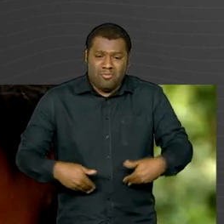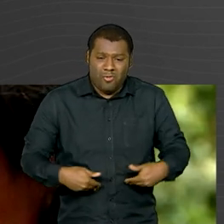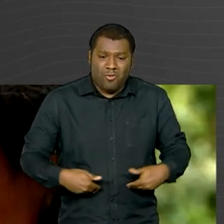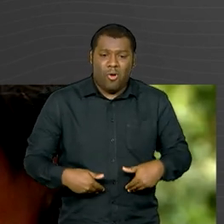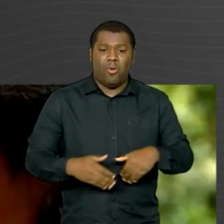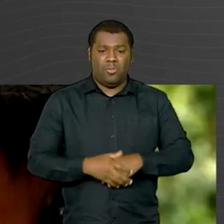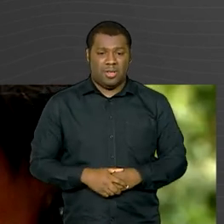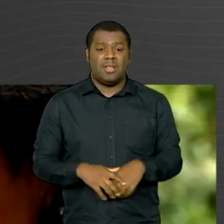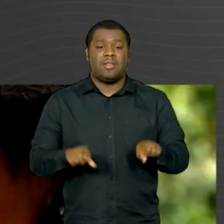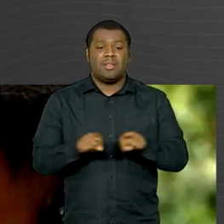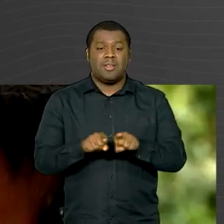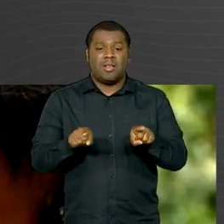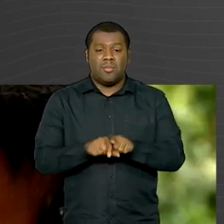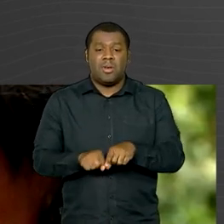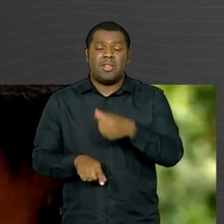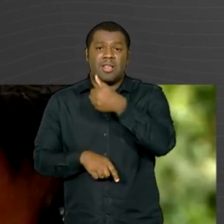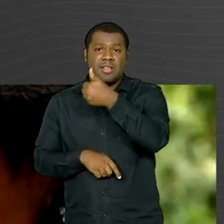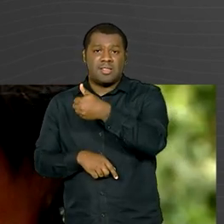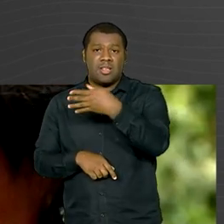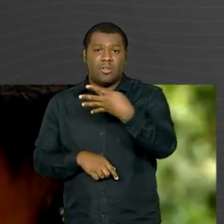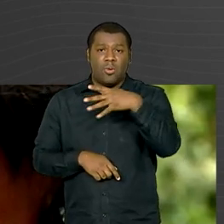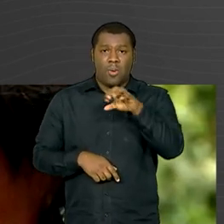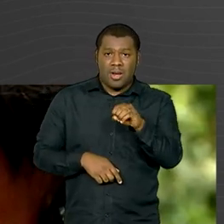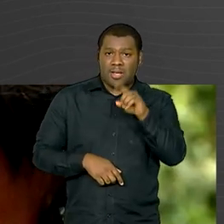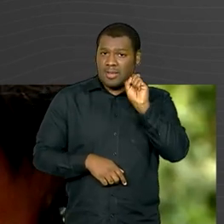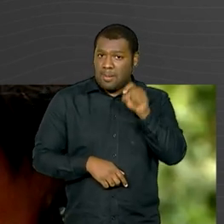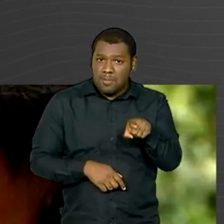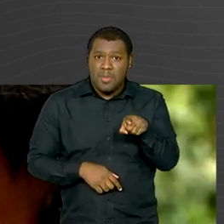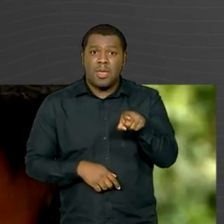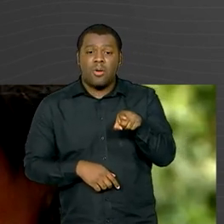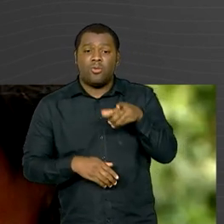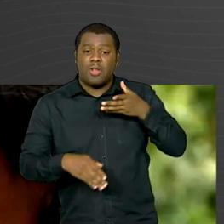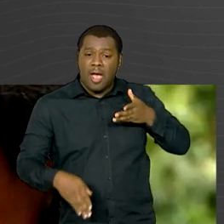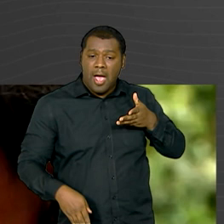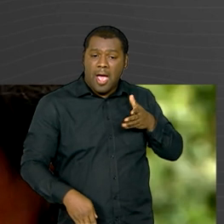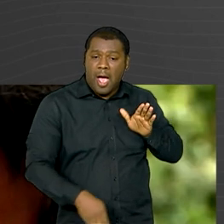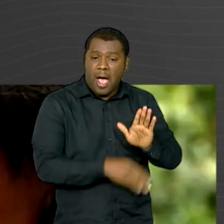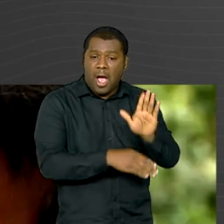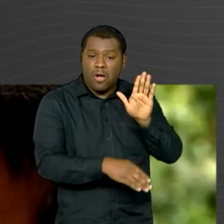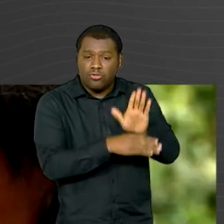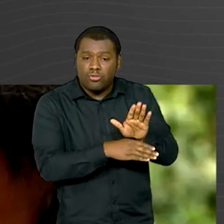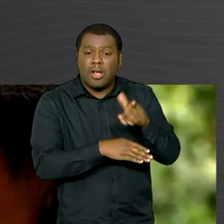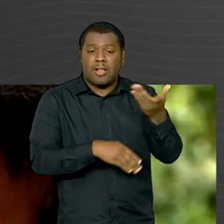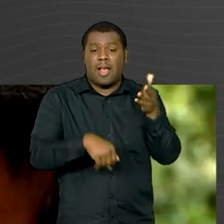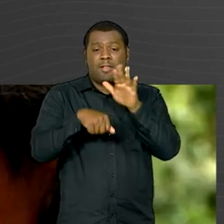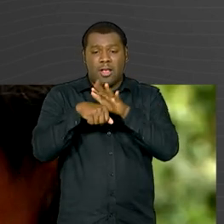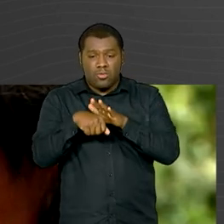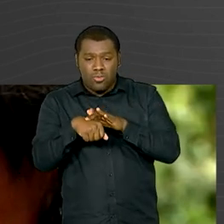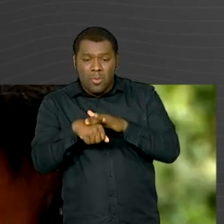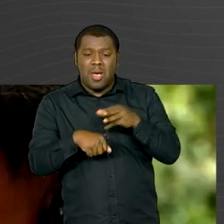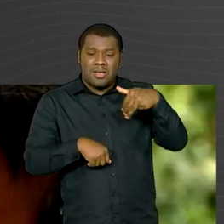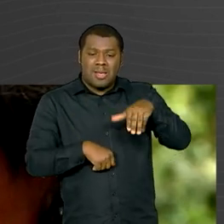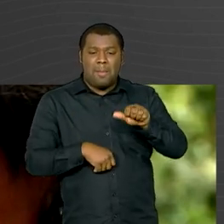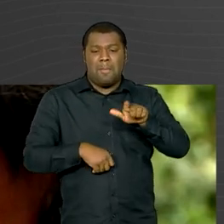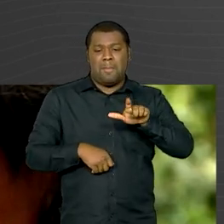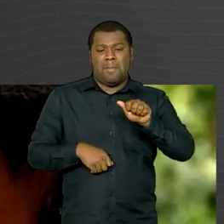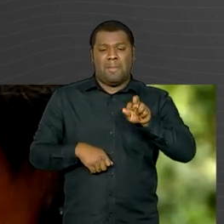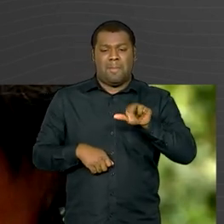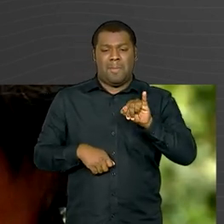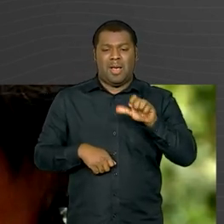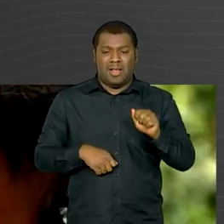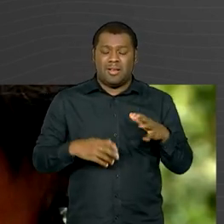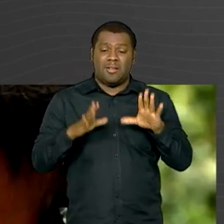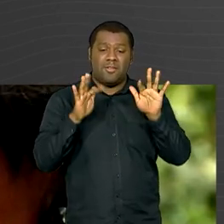140 mil testes de malária, com a identificação de 30 mil casos positivos da doença, o